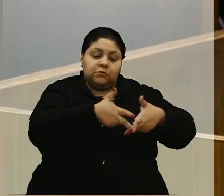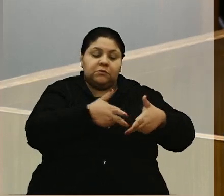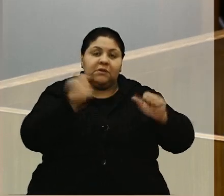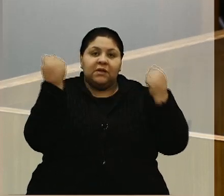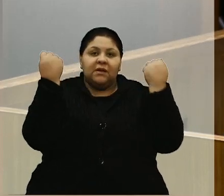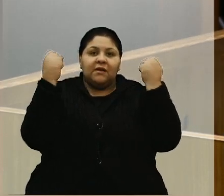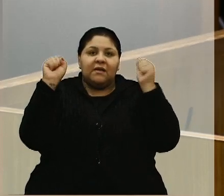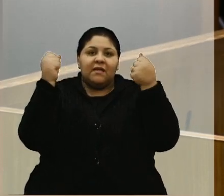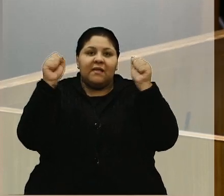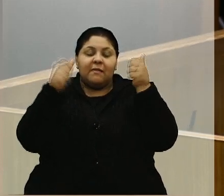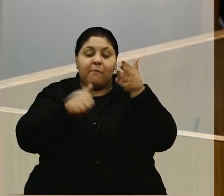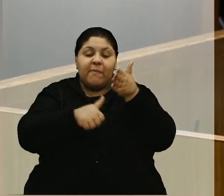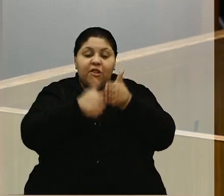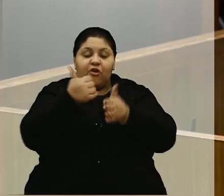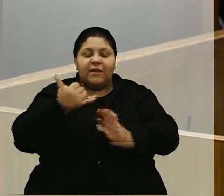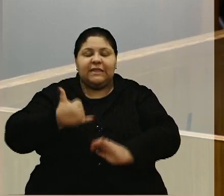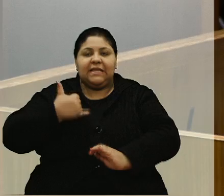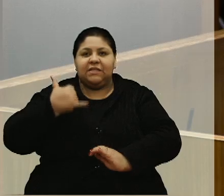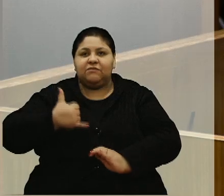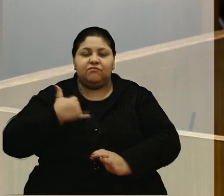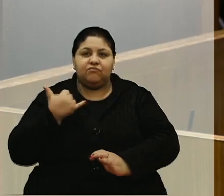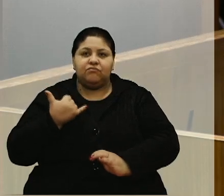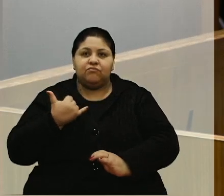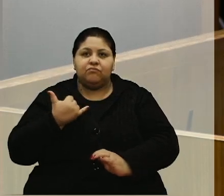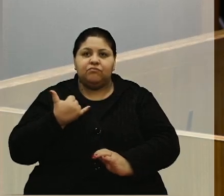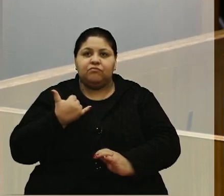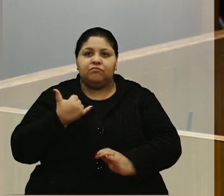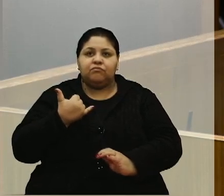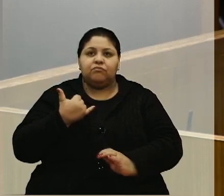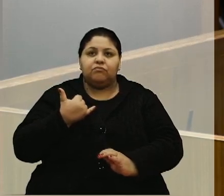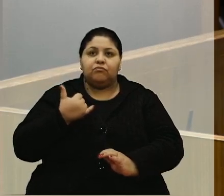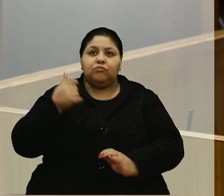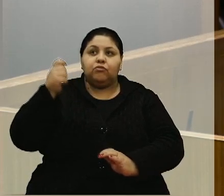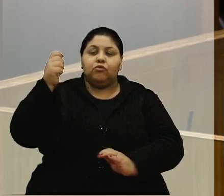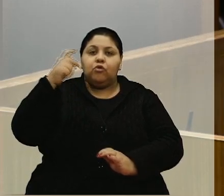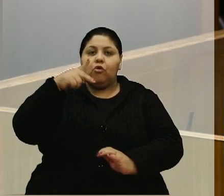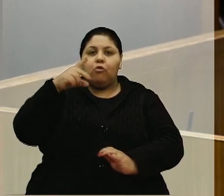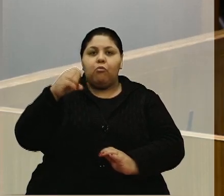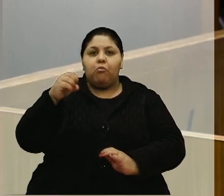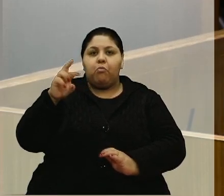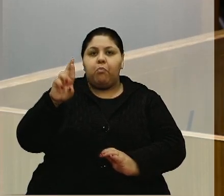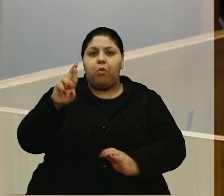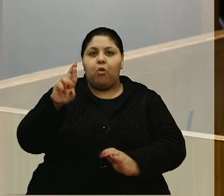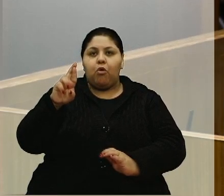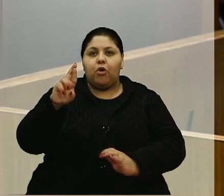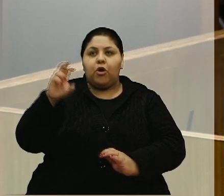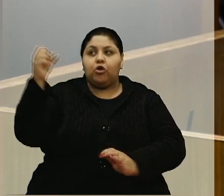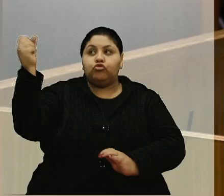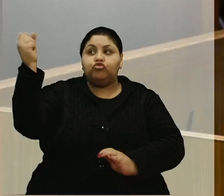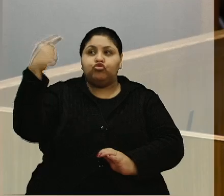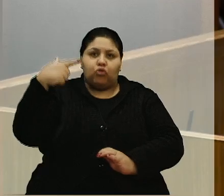da Melhor Idade no Pôr do Sol, que vai servir ali o pioneiro, Pôr do Sol.